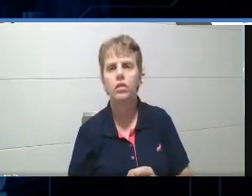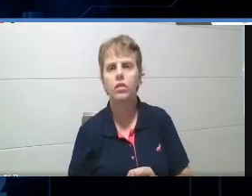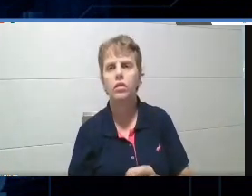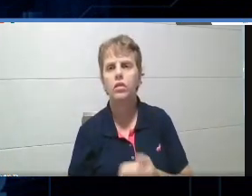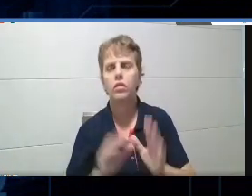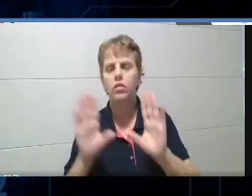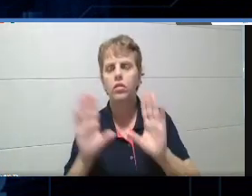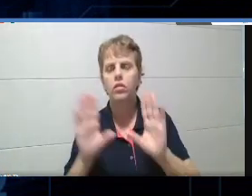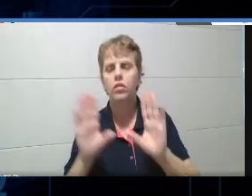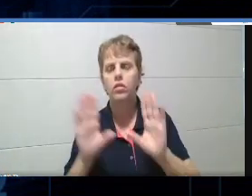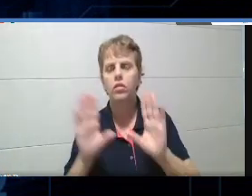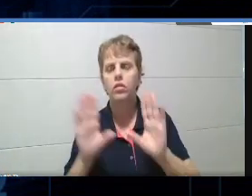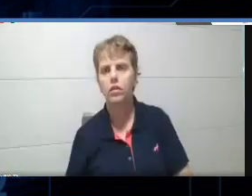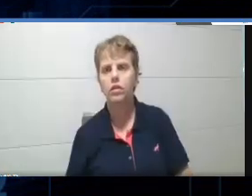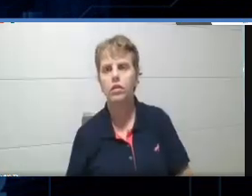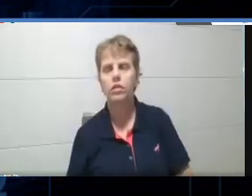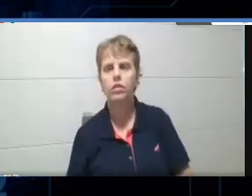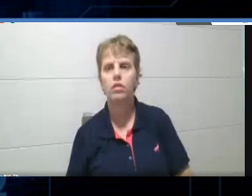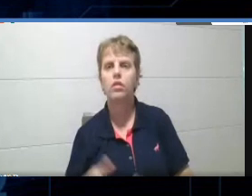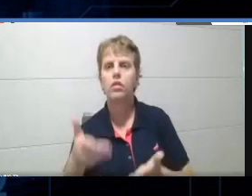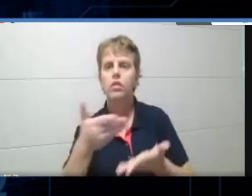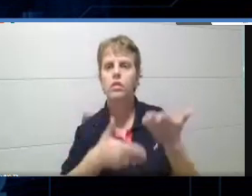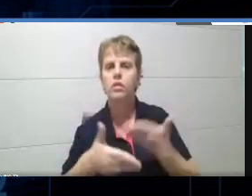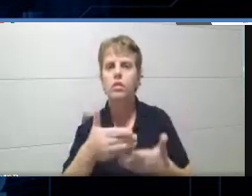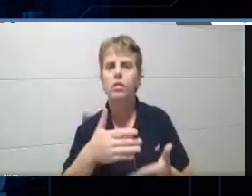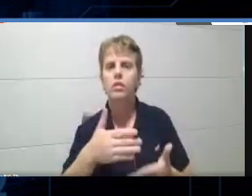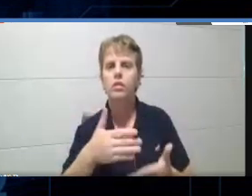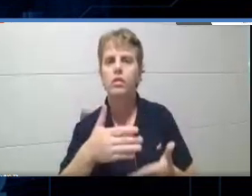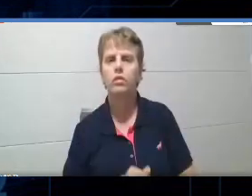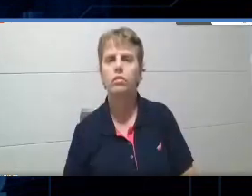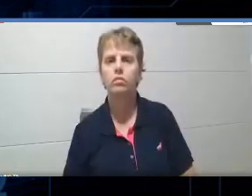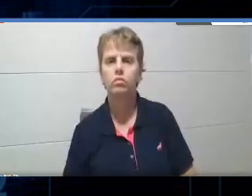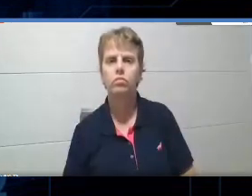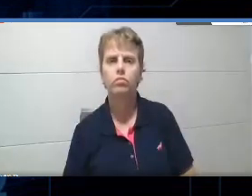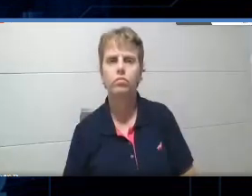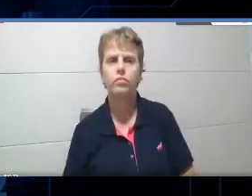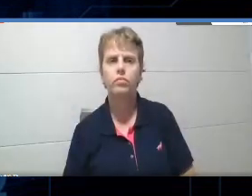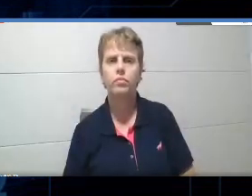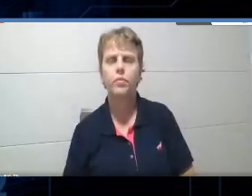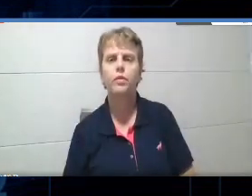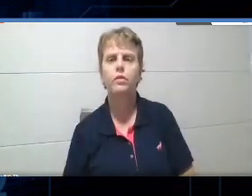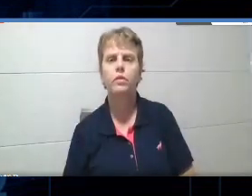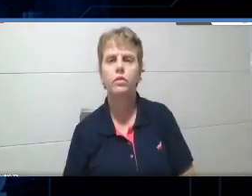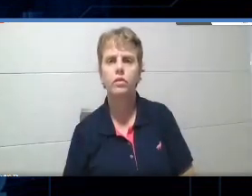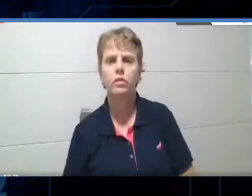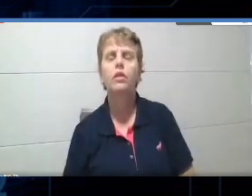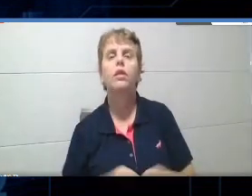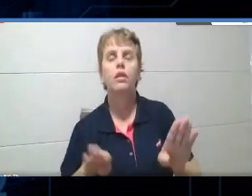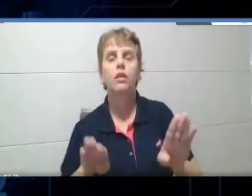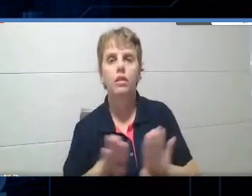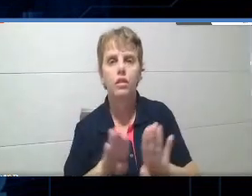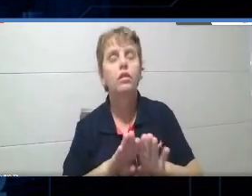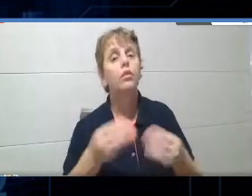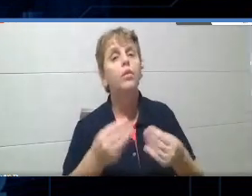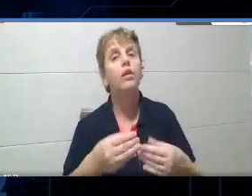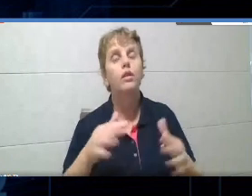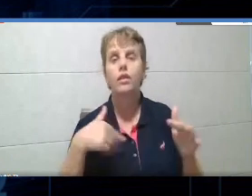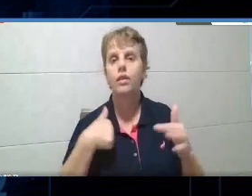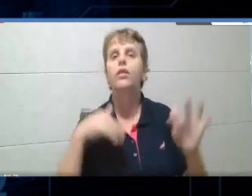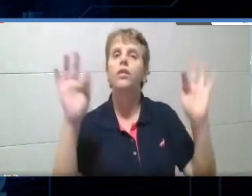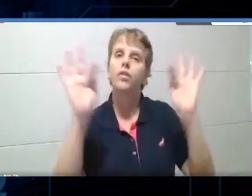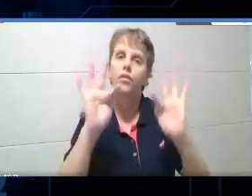compartilhar a minha. E aí a gente já também faz os agradecimentos finais. Fico muito feliz,